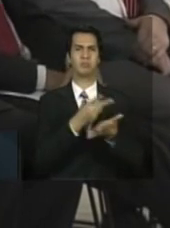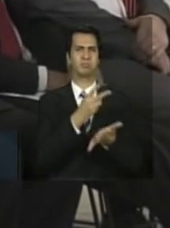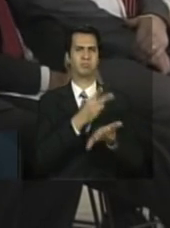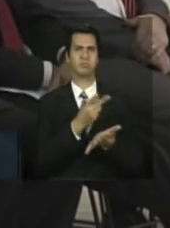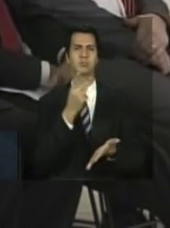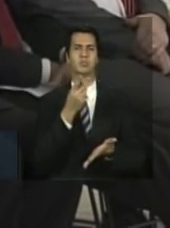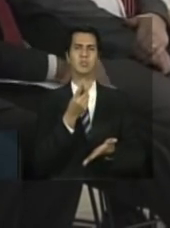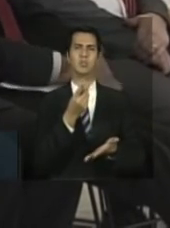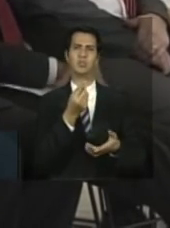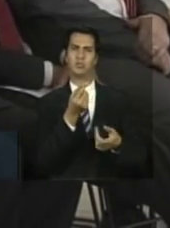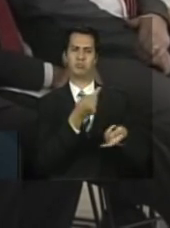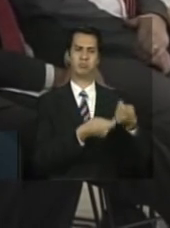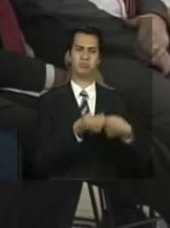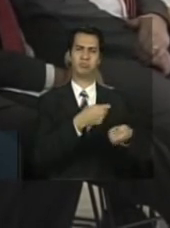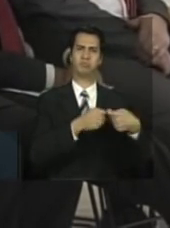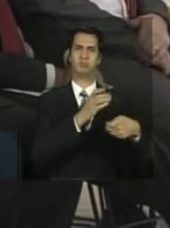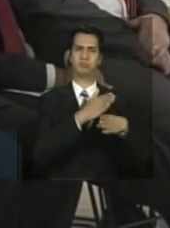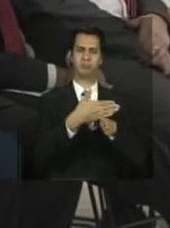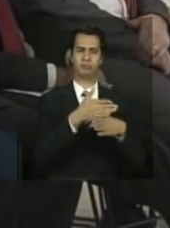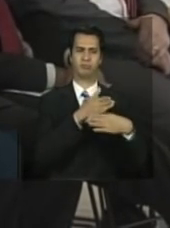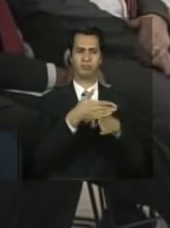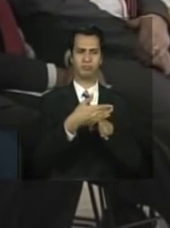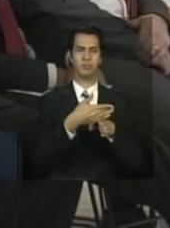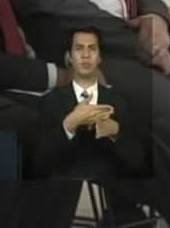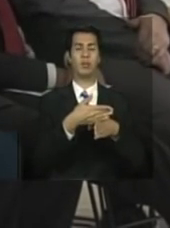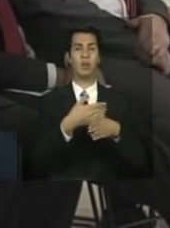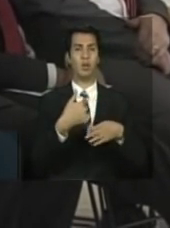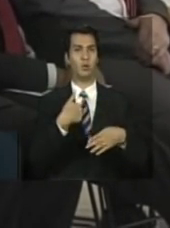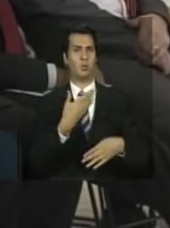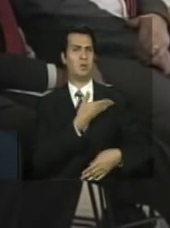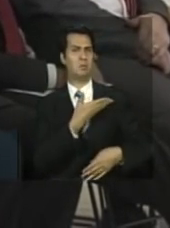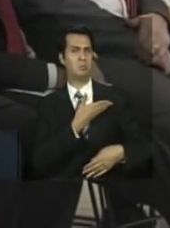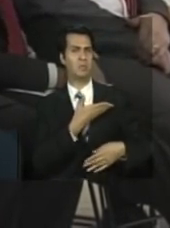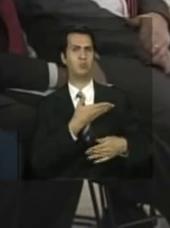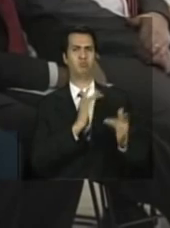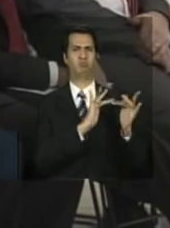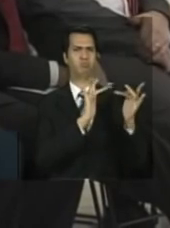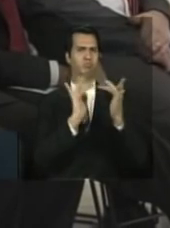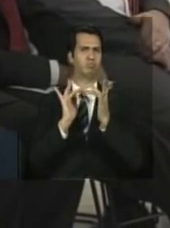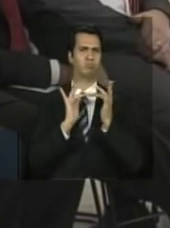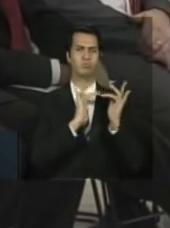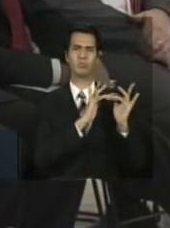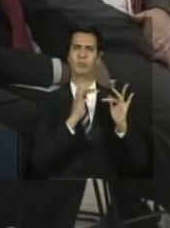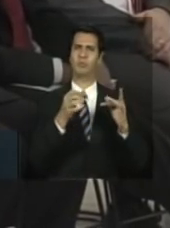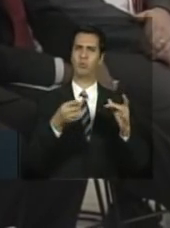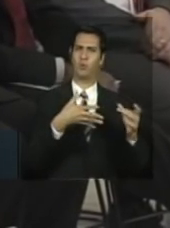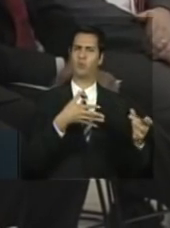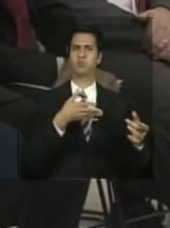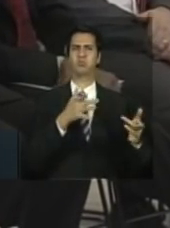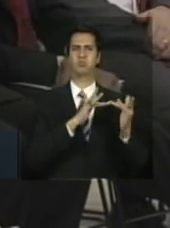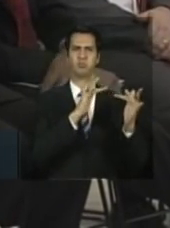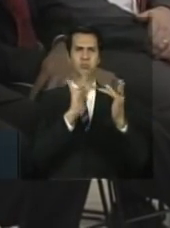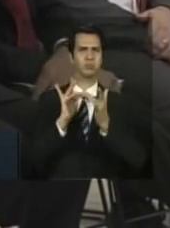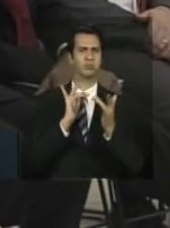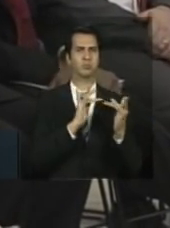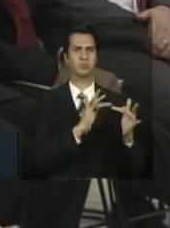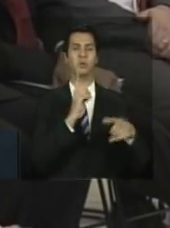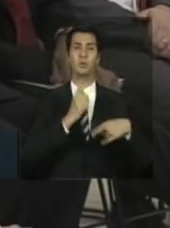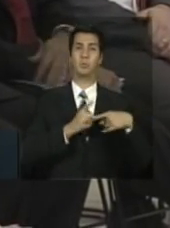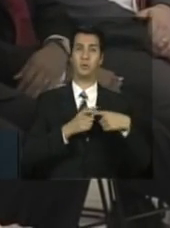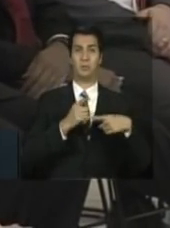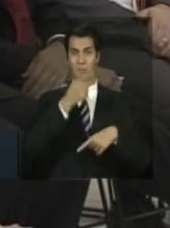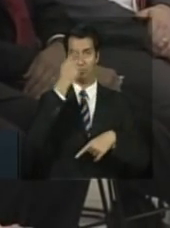achando no meio dos cobradores, como cobradores, amizades novas, amizades novas, porque o trabalho de um